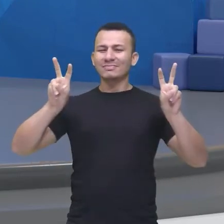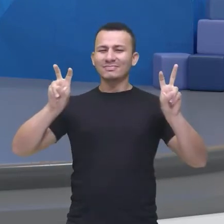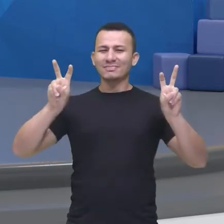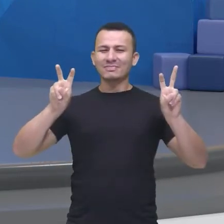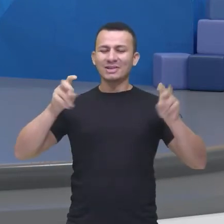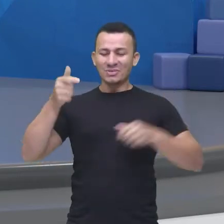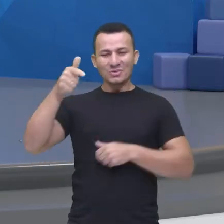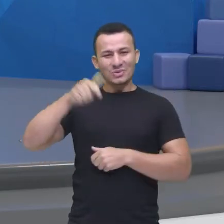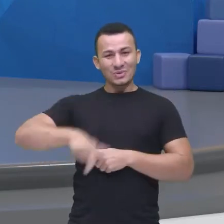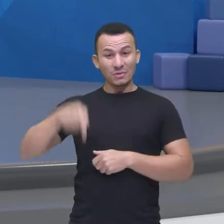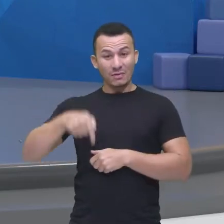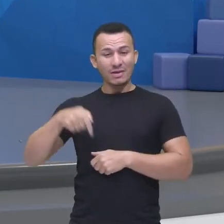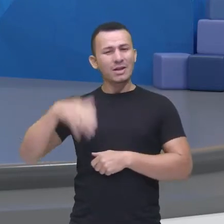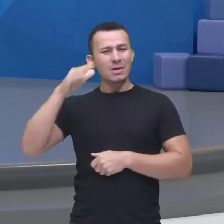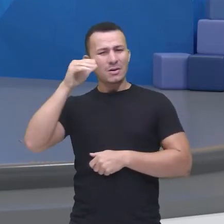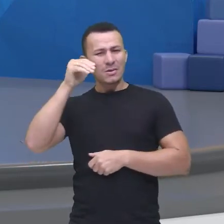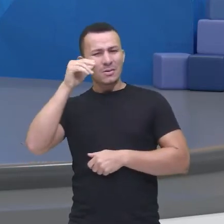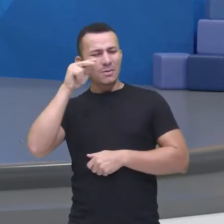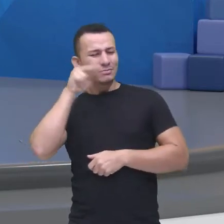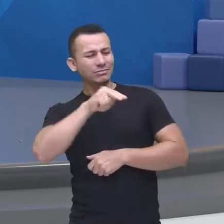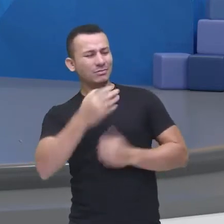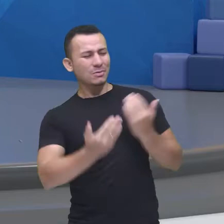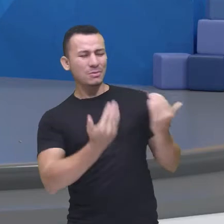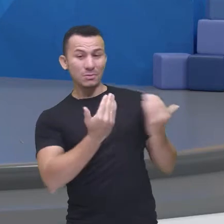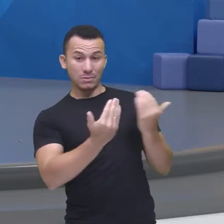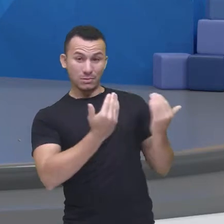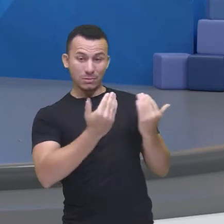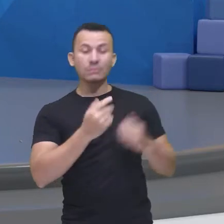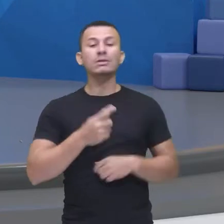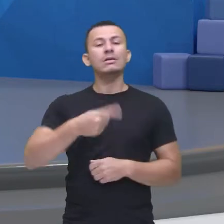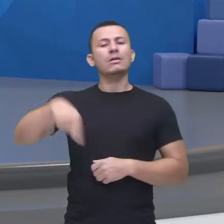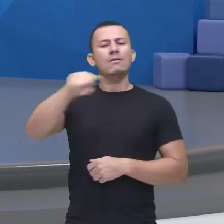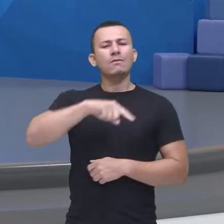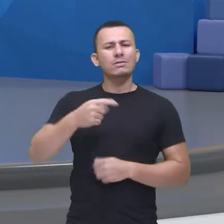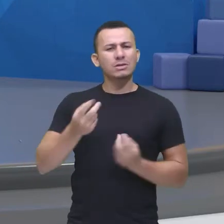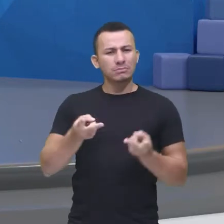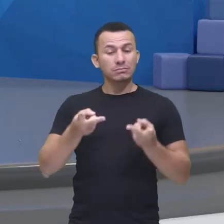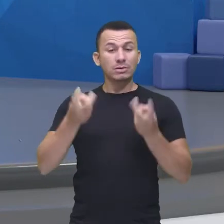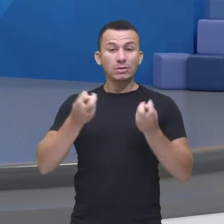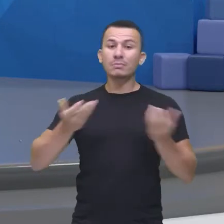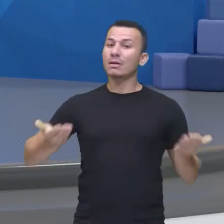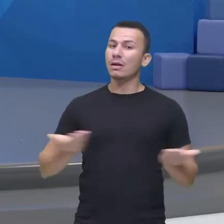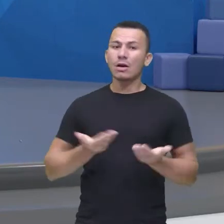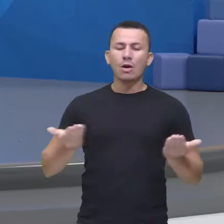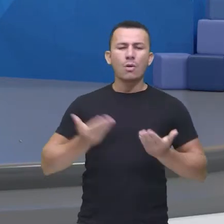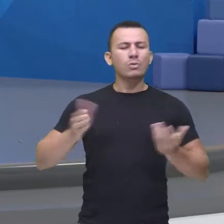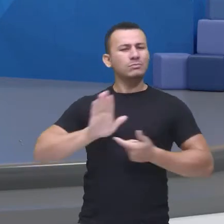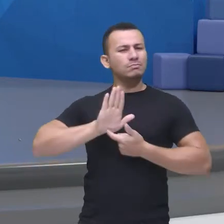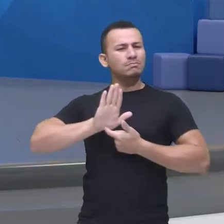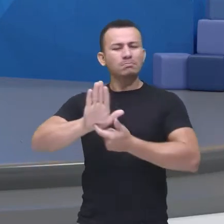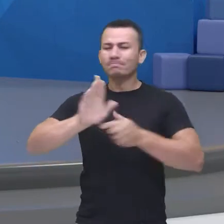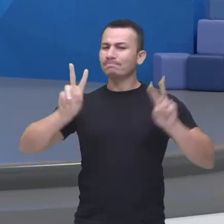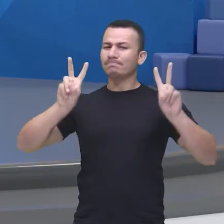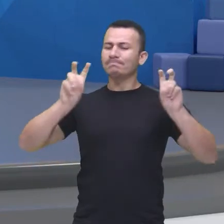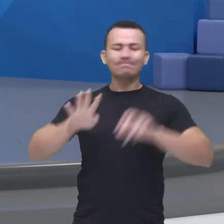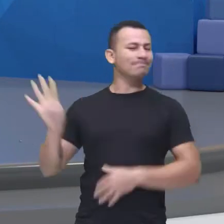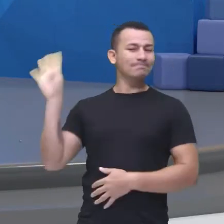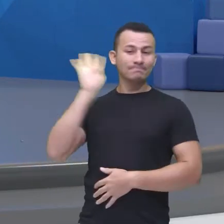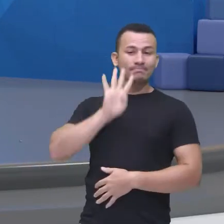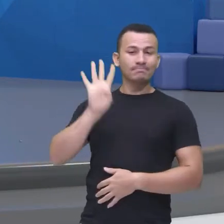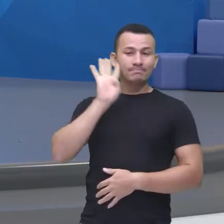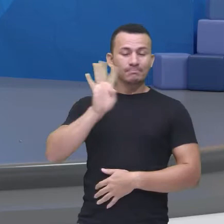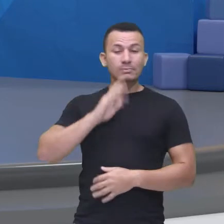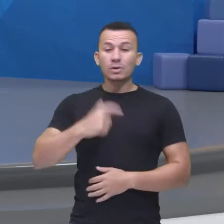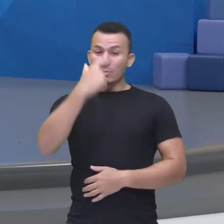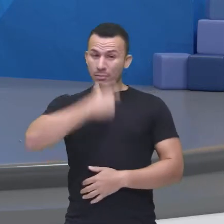um programa do Espia Essa Conversa. E como vocês puderam perceber, hoje a gente traz para vocês um tema bem legal. Eu me